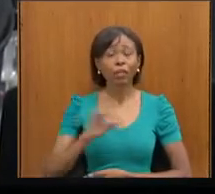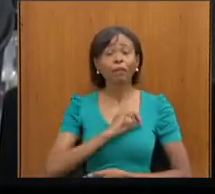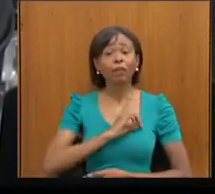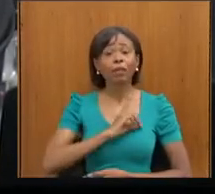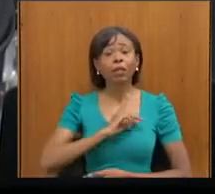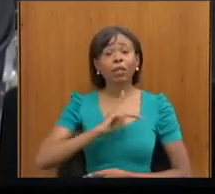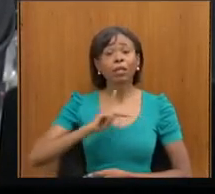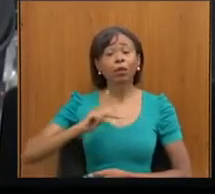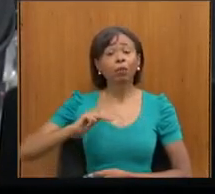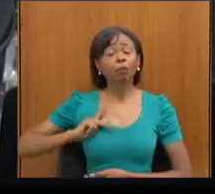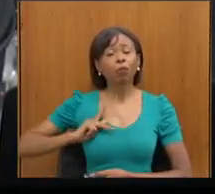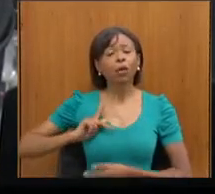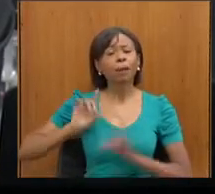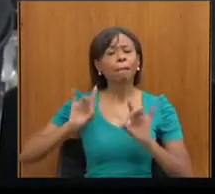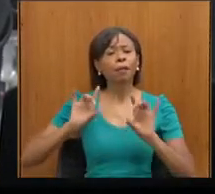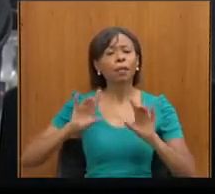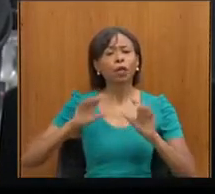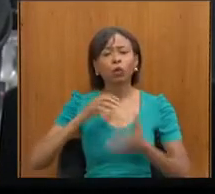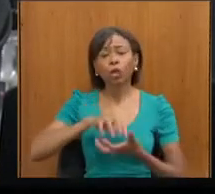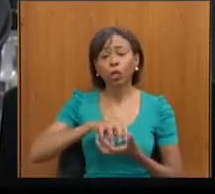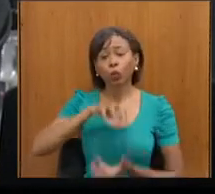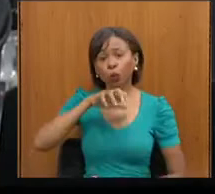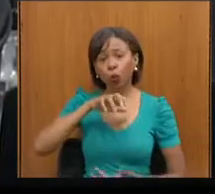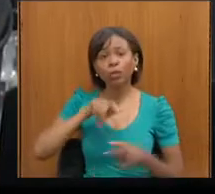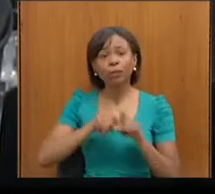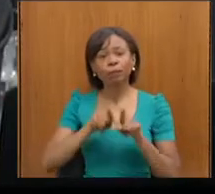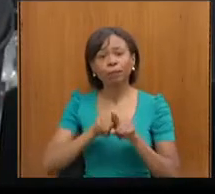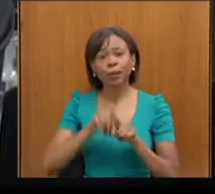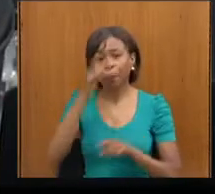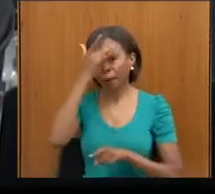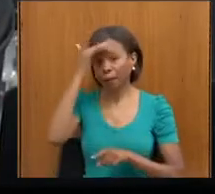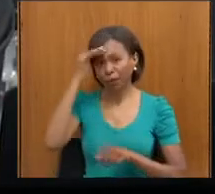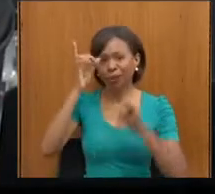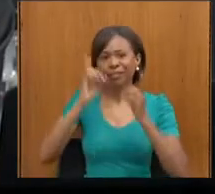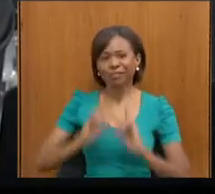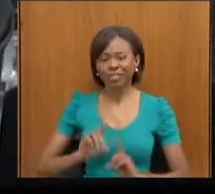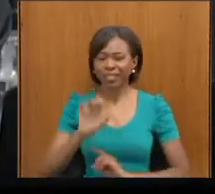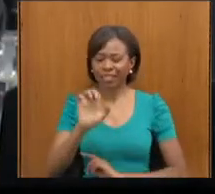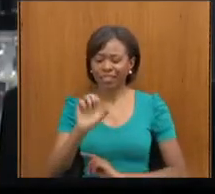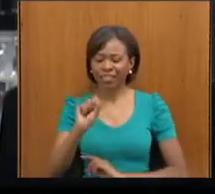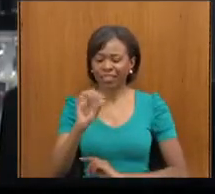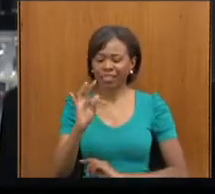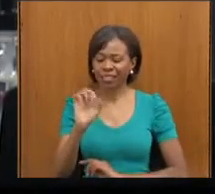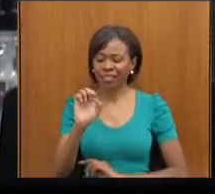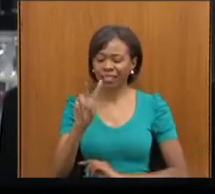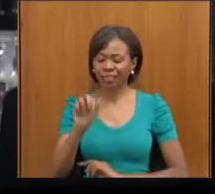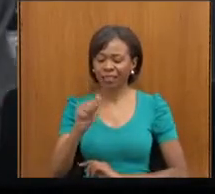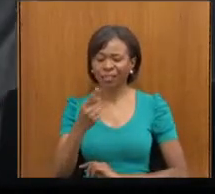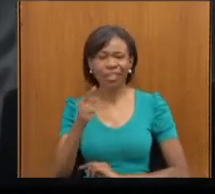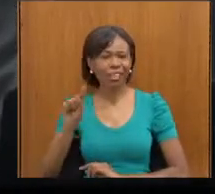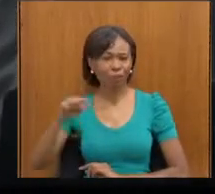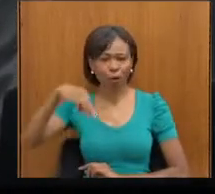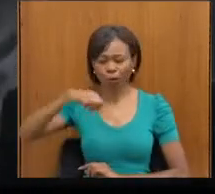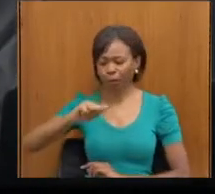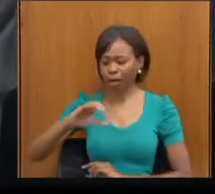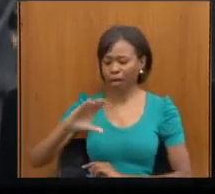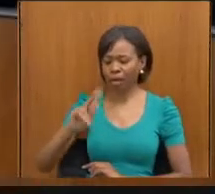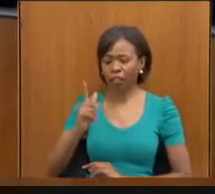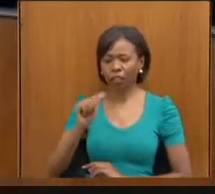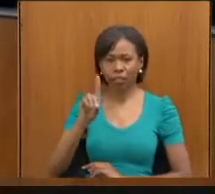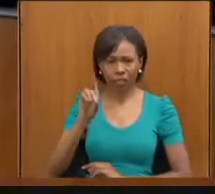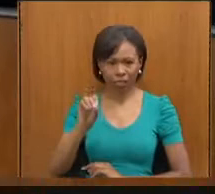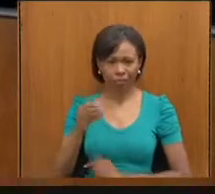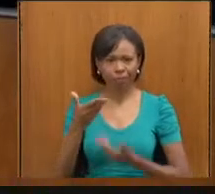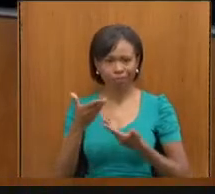Especializada do Idoso e da Pessoa com Deficiência, doutor Estevam Machado de Assis. A fala é sua, doutor Estevam.